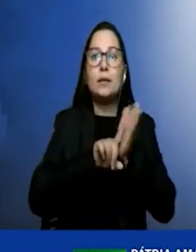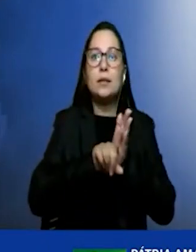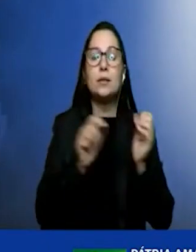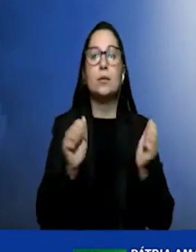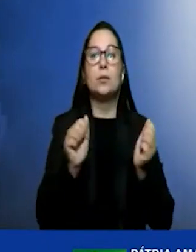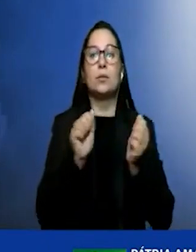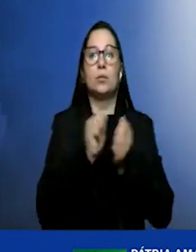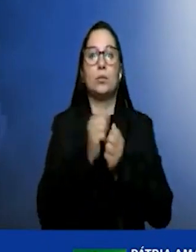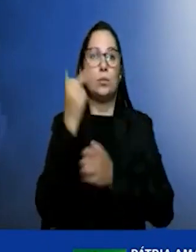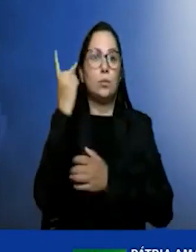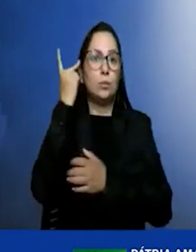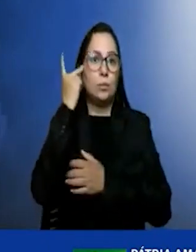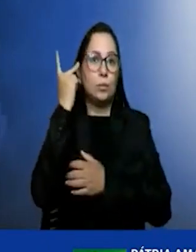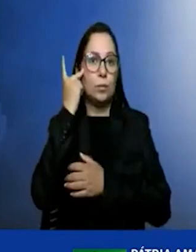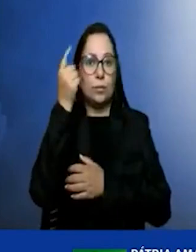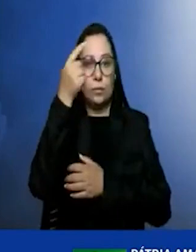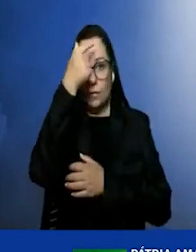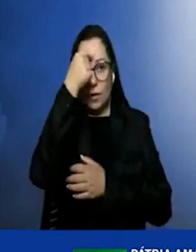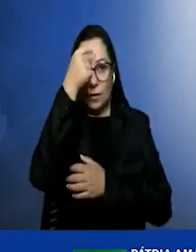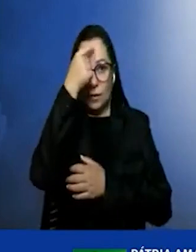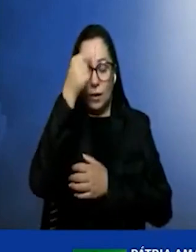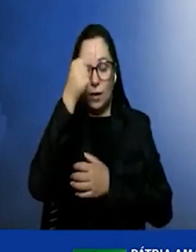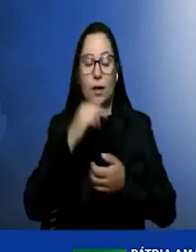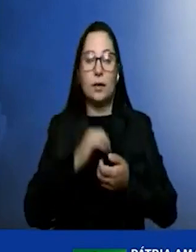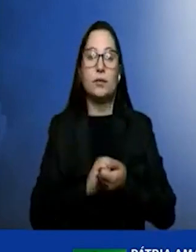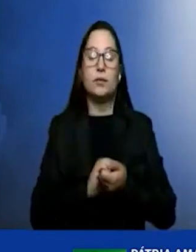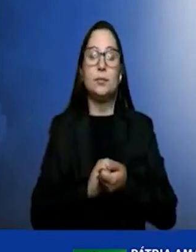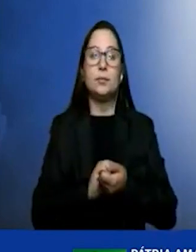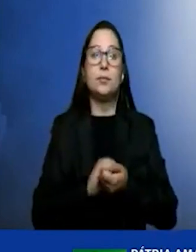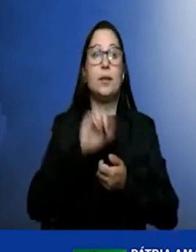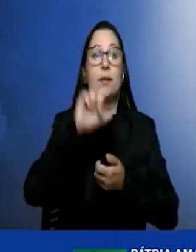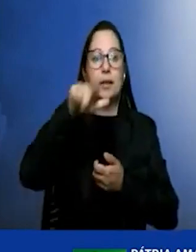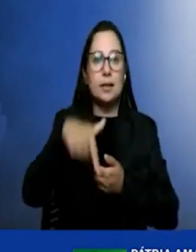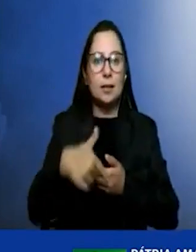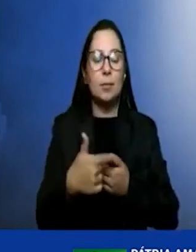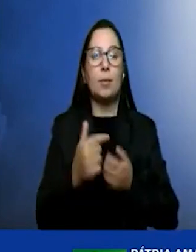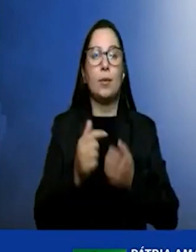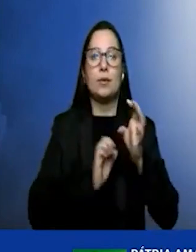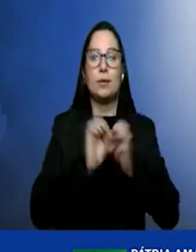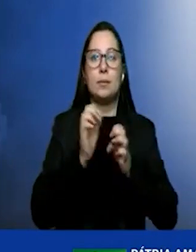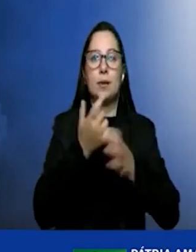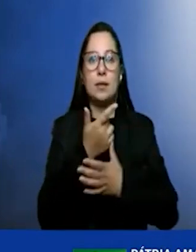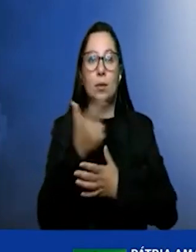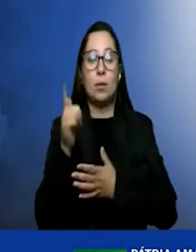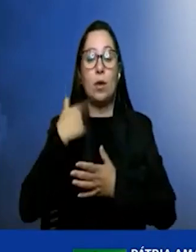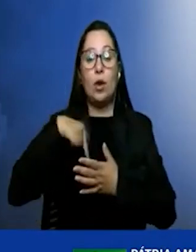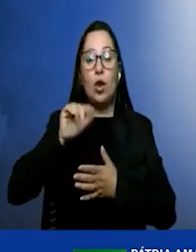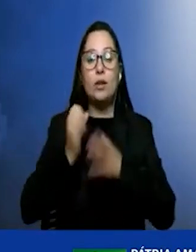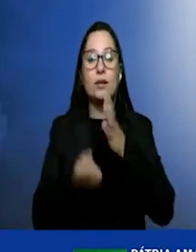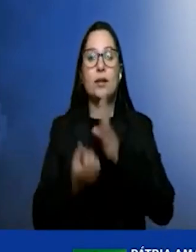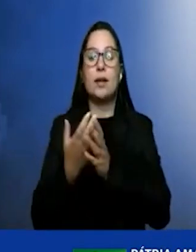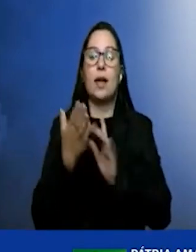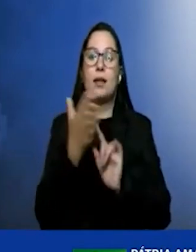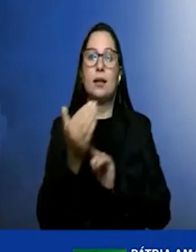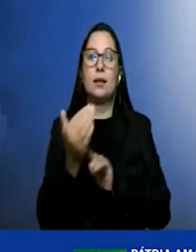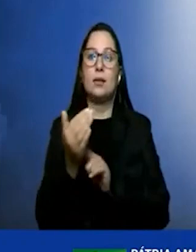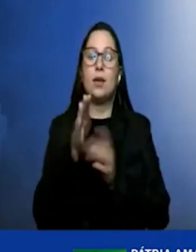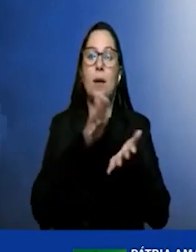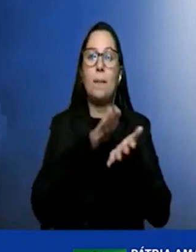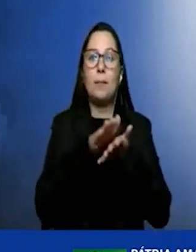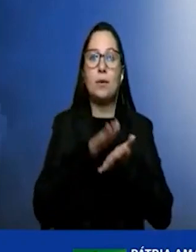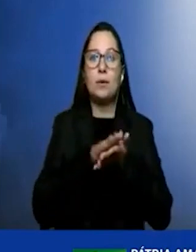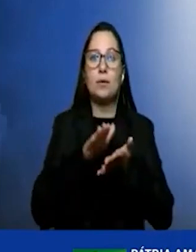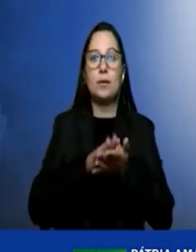Shell e o Senai da Bahia, nós vamos estar desenvolvendo a tecnologia para produzir etanol à base de agave.